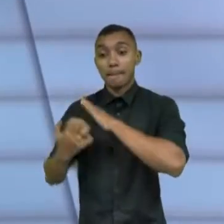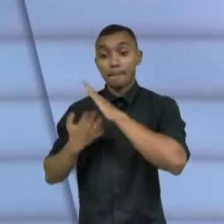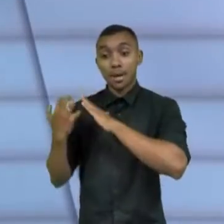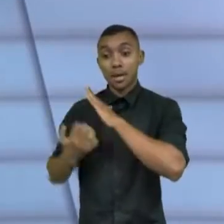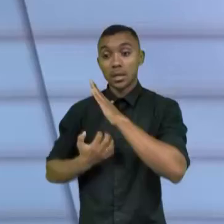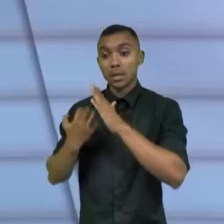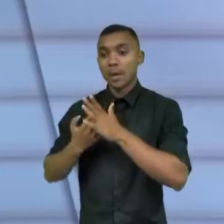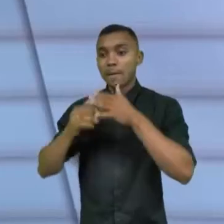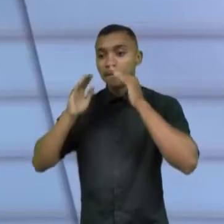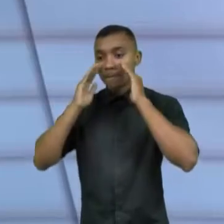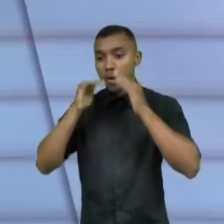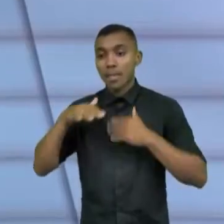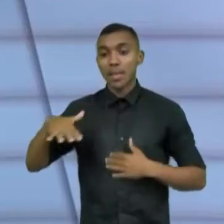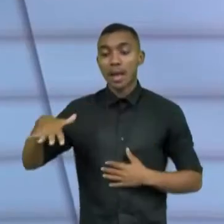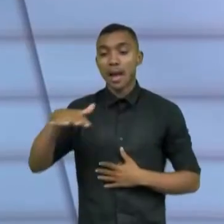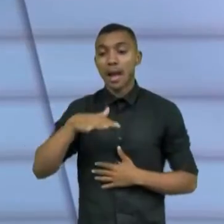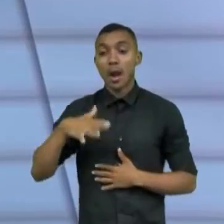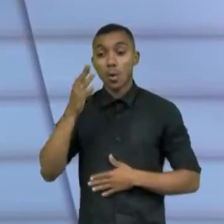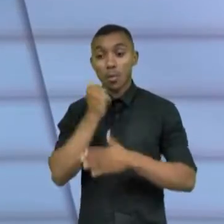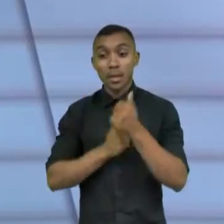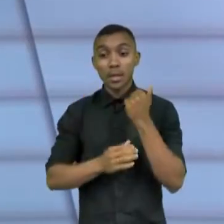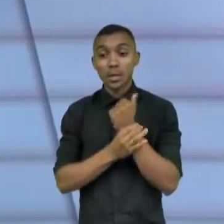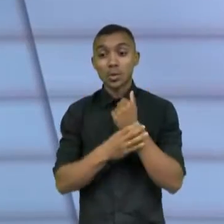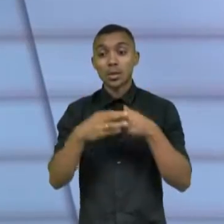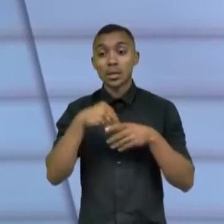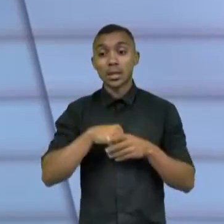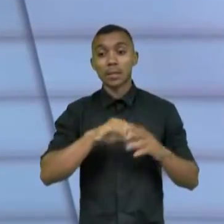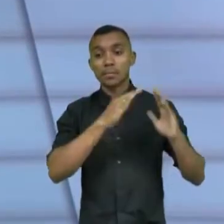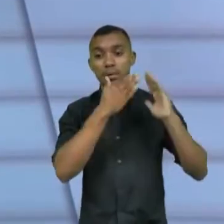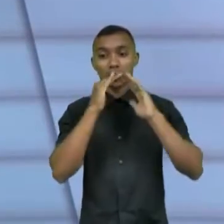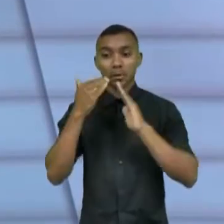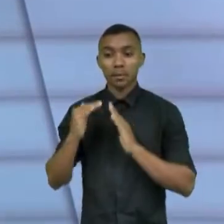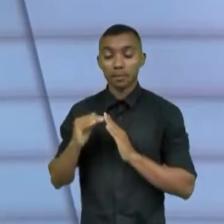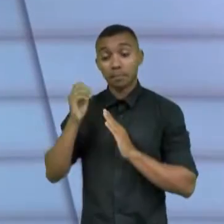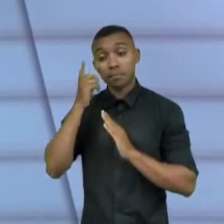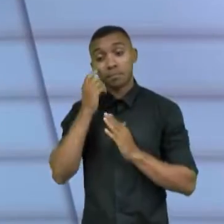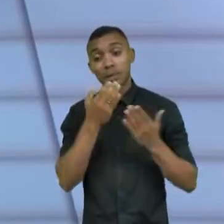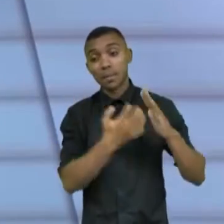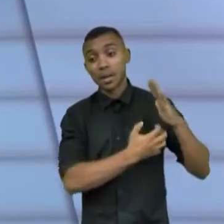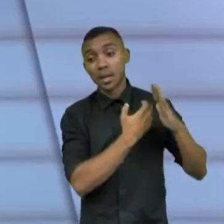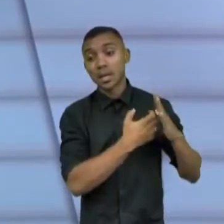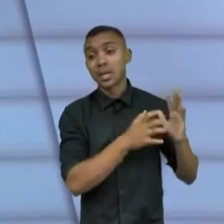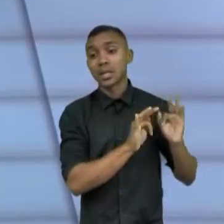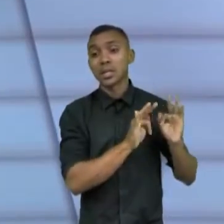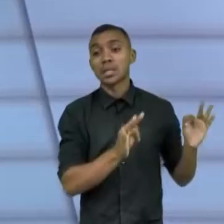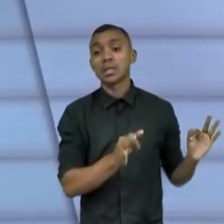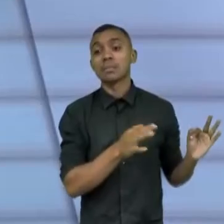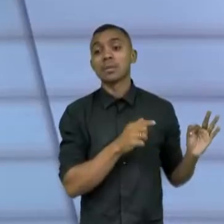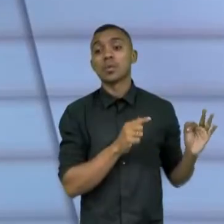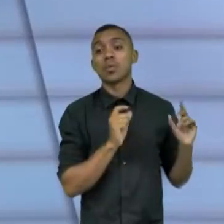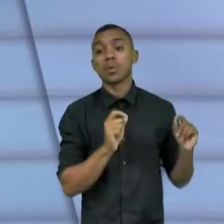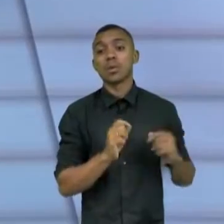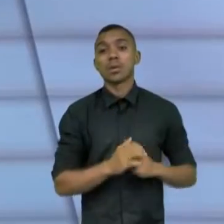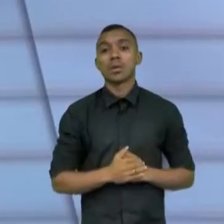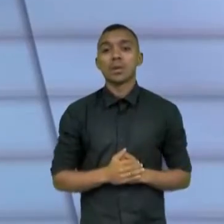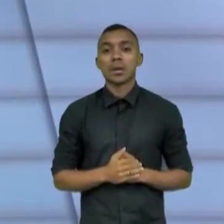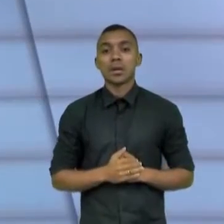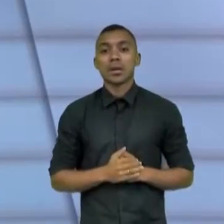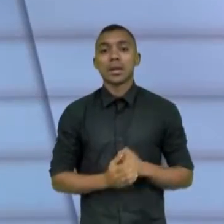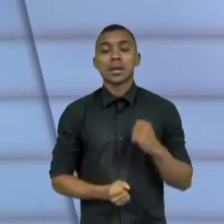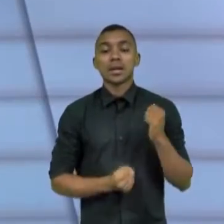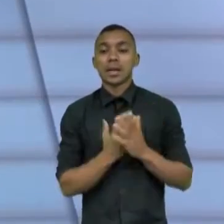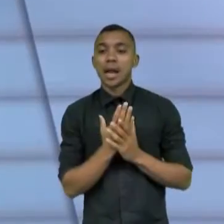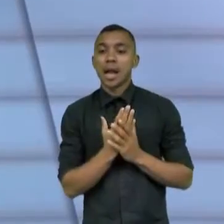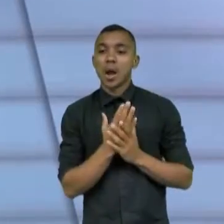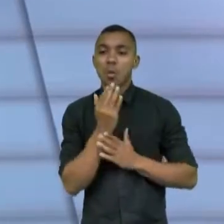segurança alimentar na periferia. Um pequeno negócio que talvez trabalhe produção de alimentos ou venda de